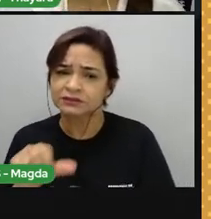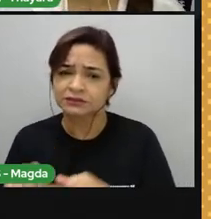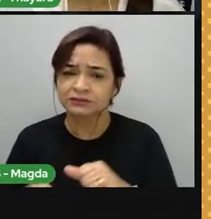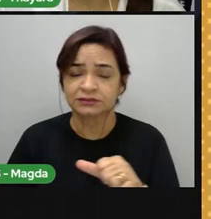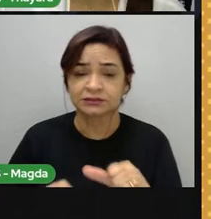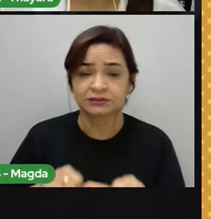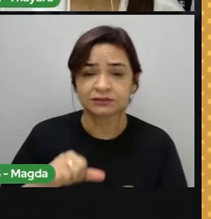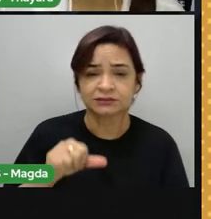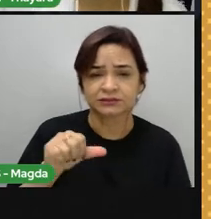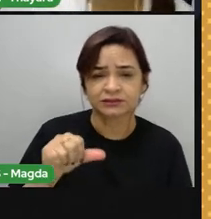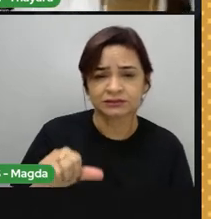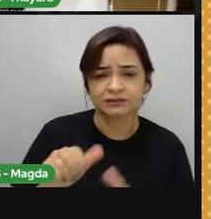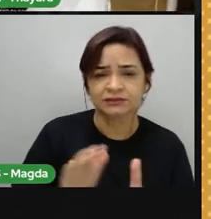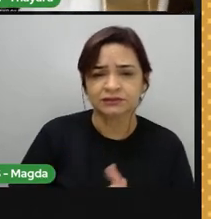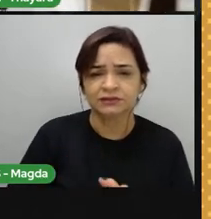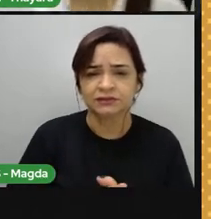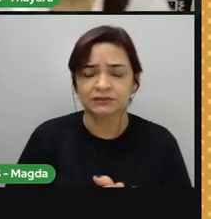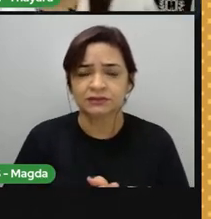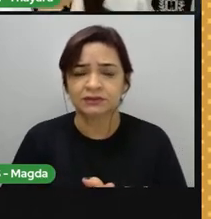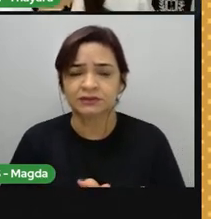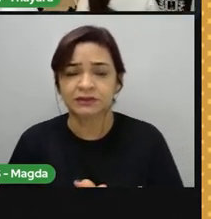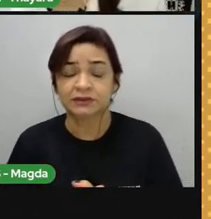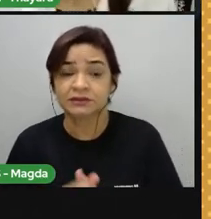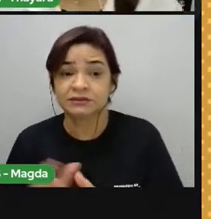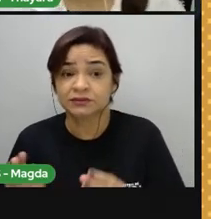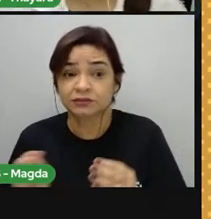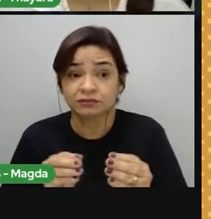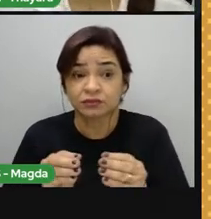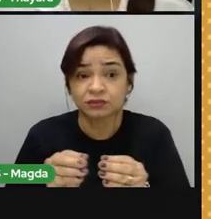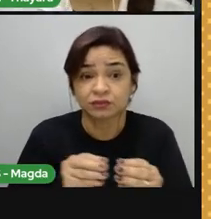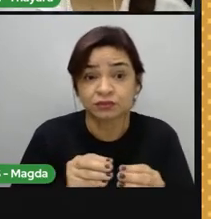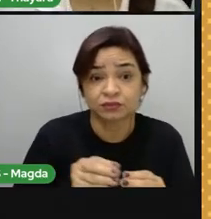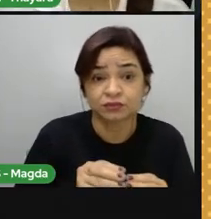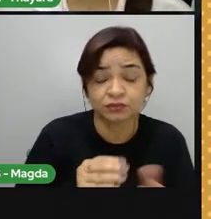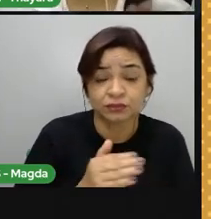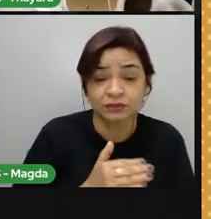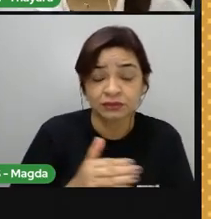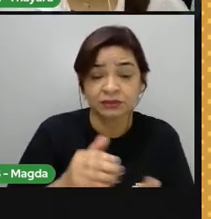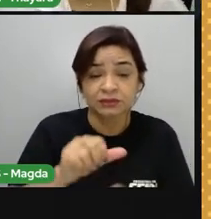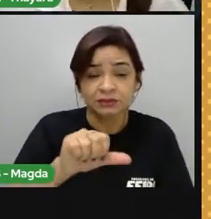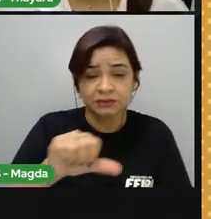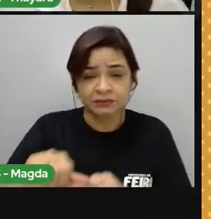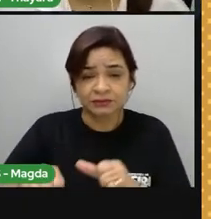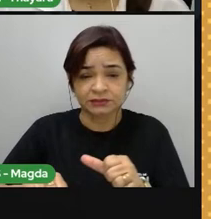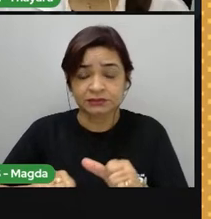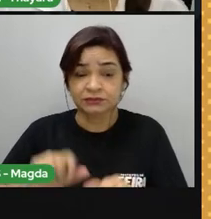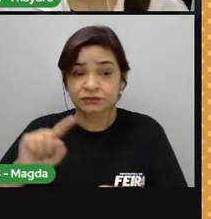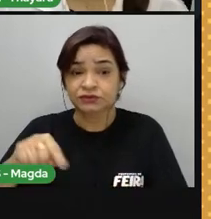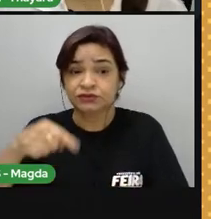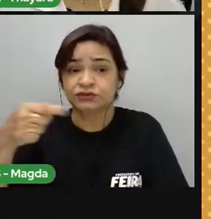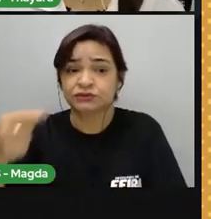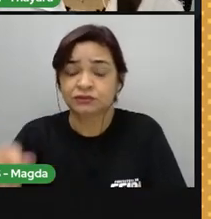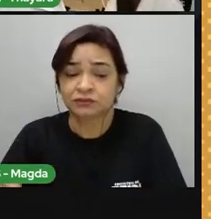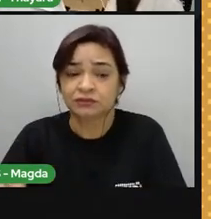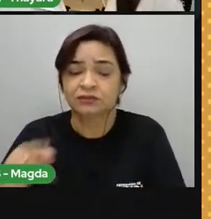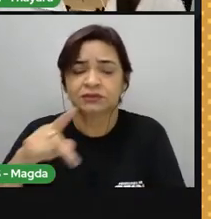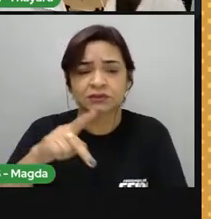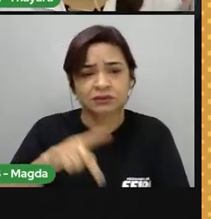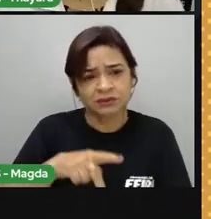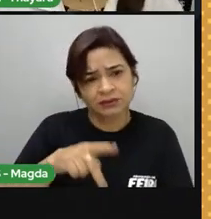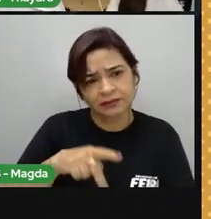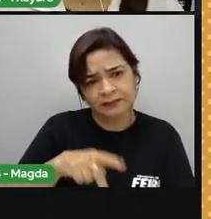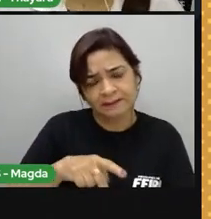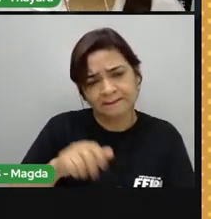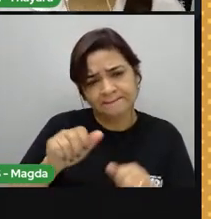produzidas, elas são formadas a partir da transformação de outras rochas. Então, a gente pode ter uma